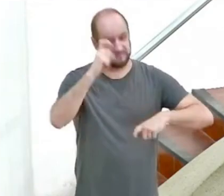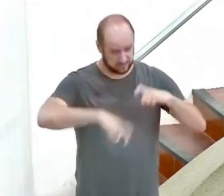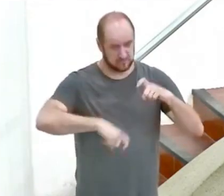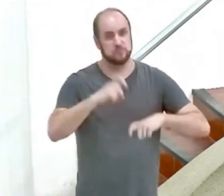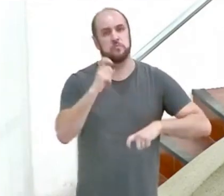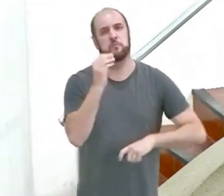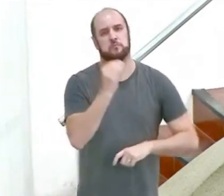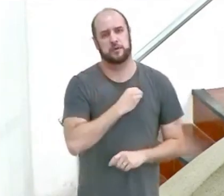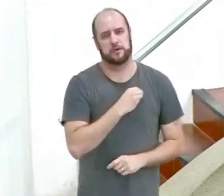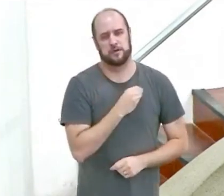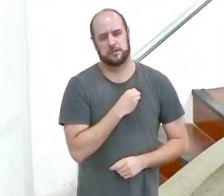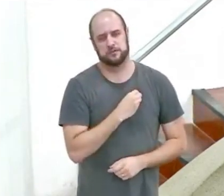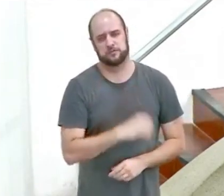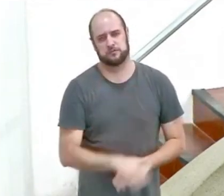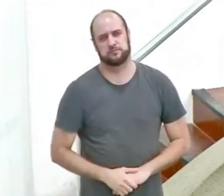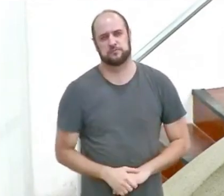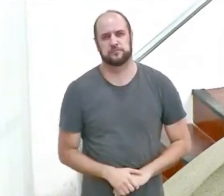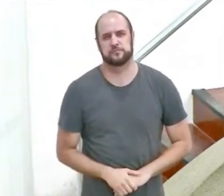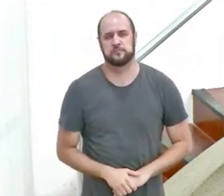pecaminosos